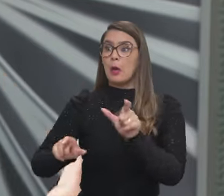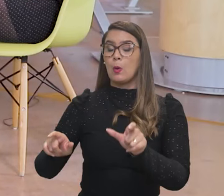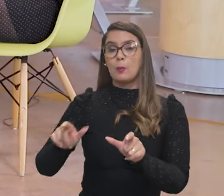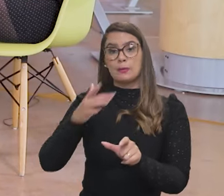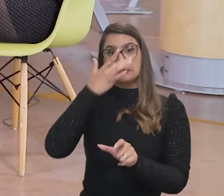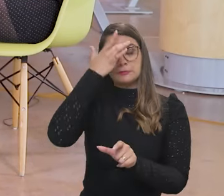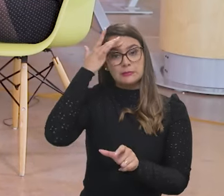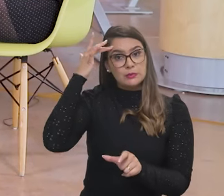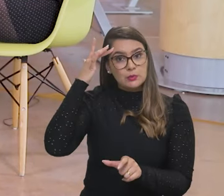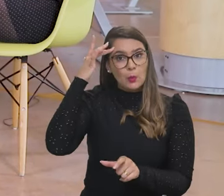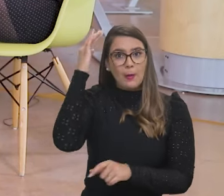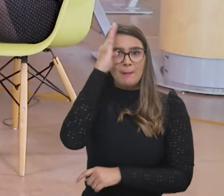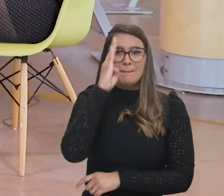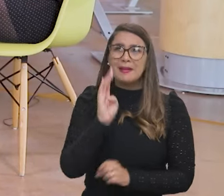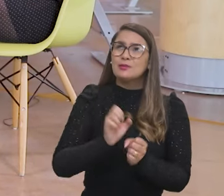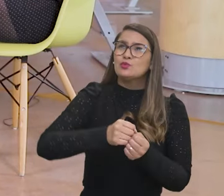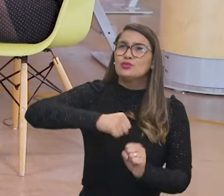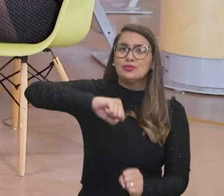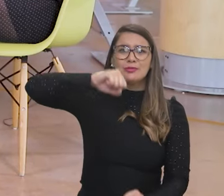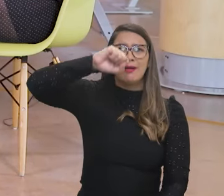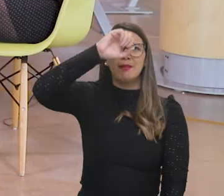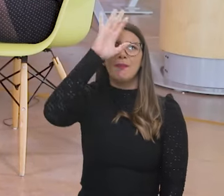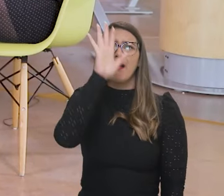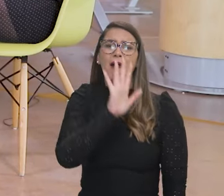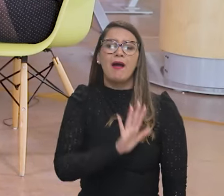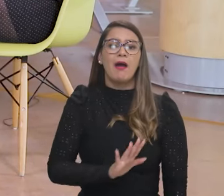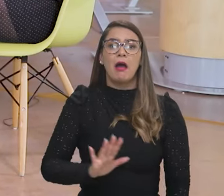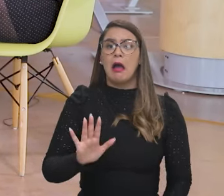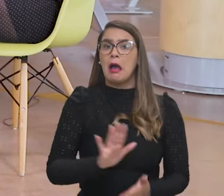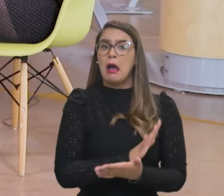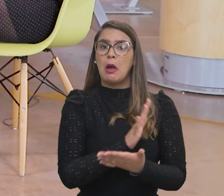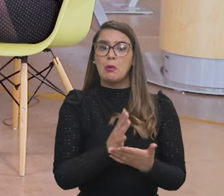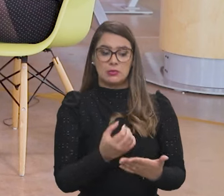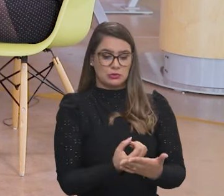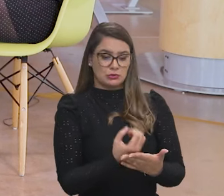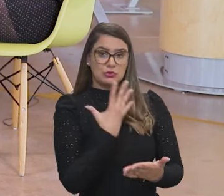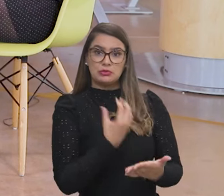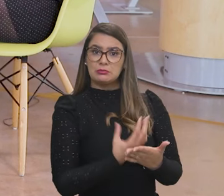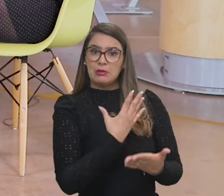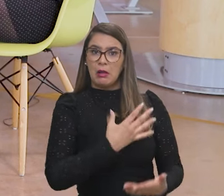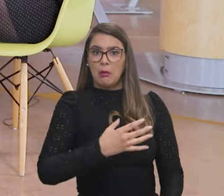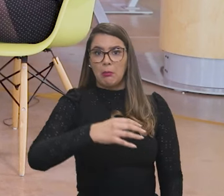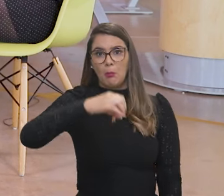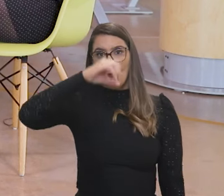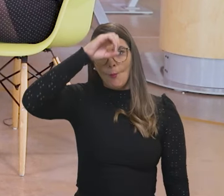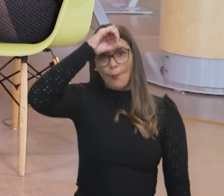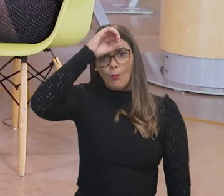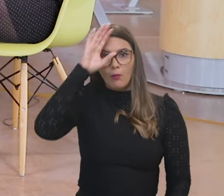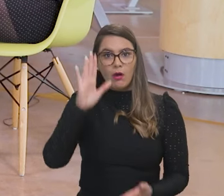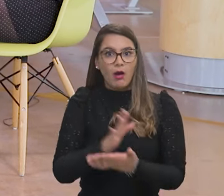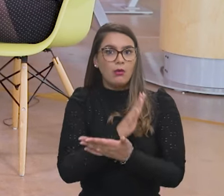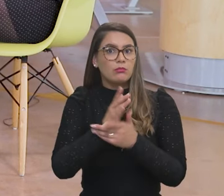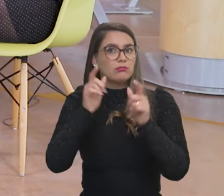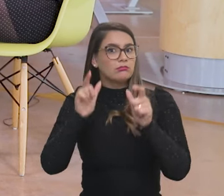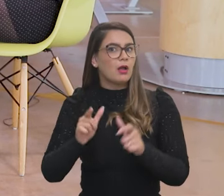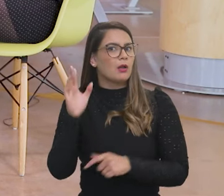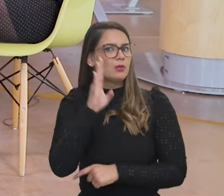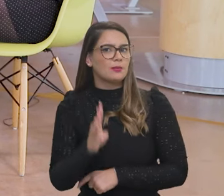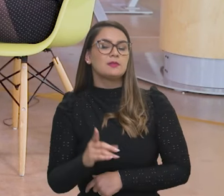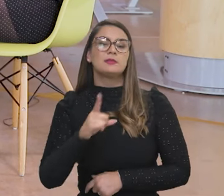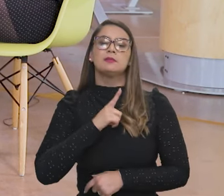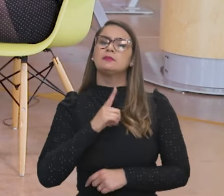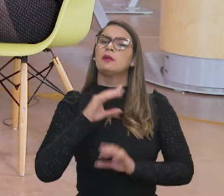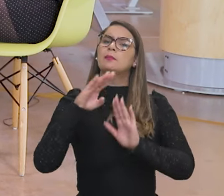pessoas no Brasil, um Brasil gigantesco, né, pessoas que ainda são analfabetas digitais, né, em alguns cantos do país.